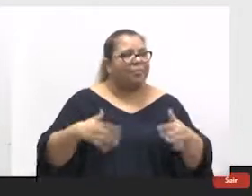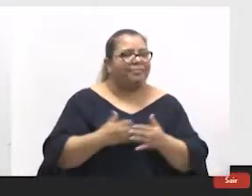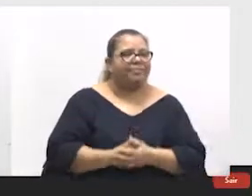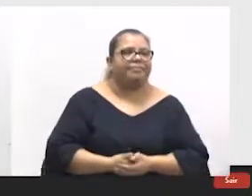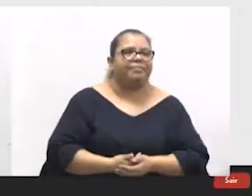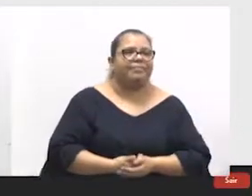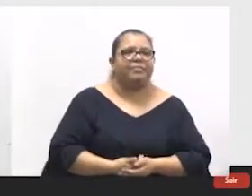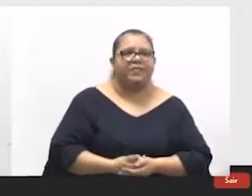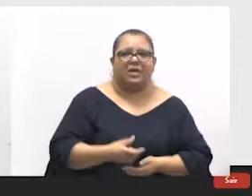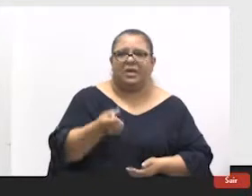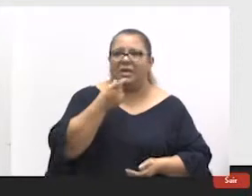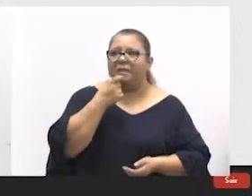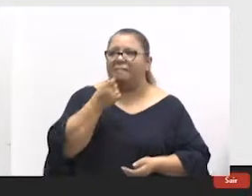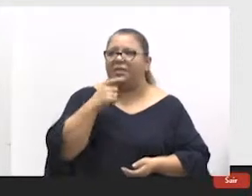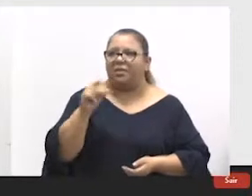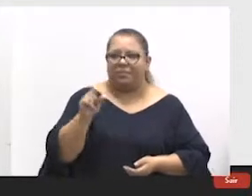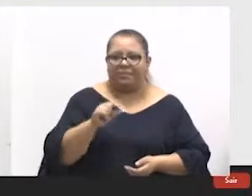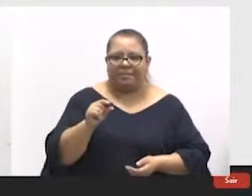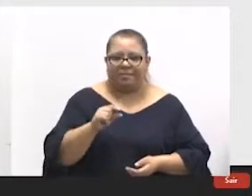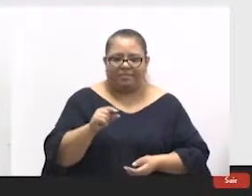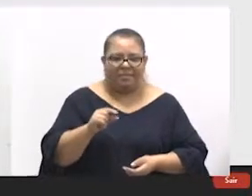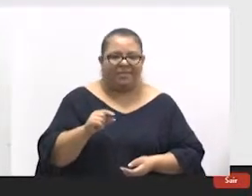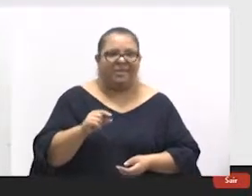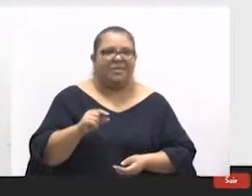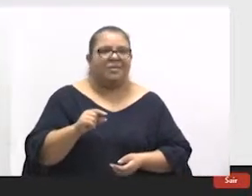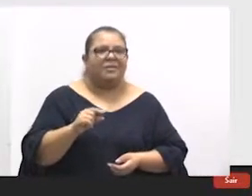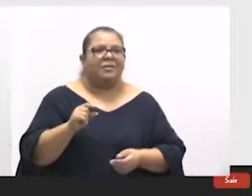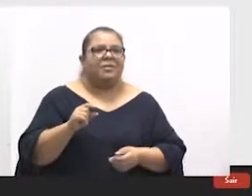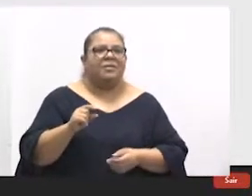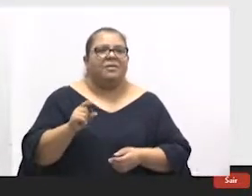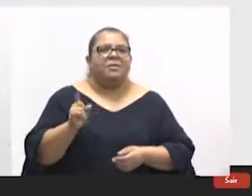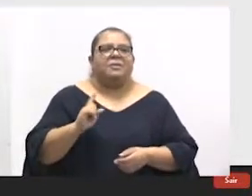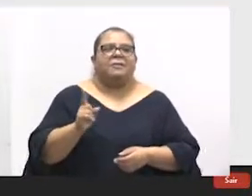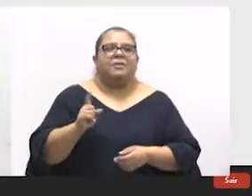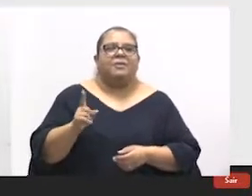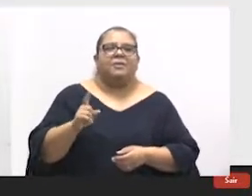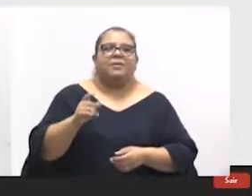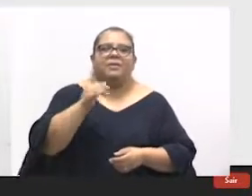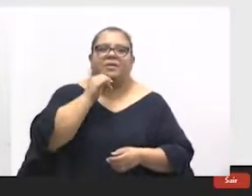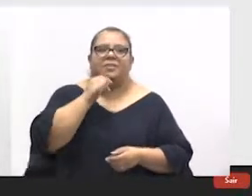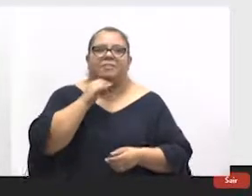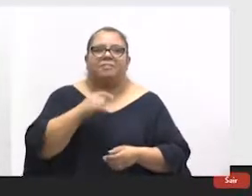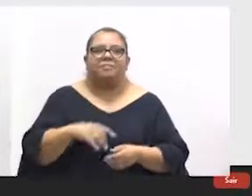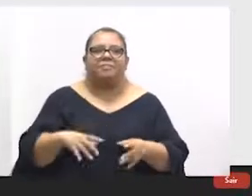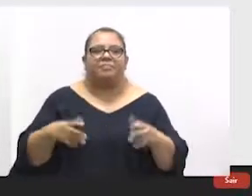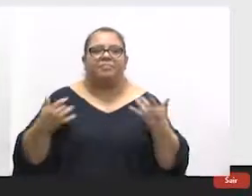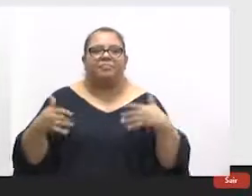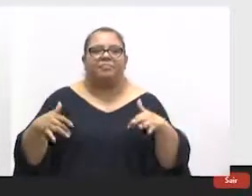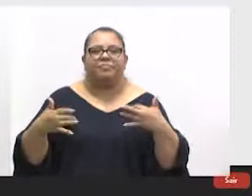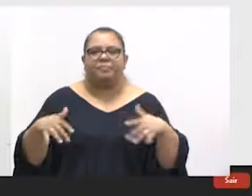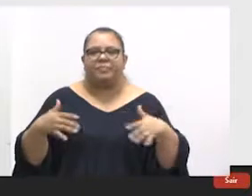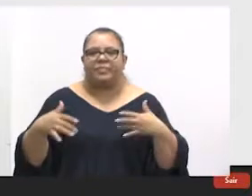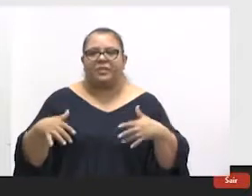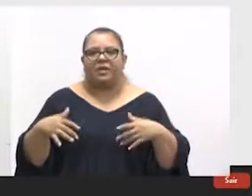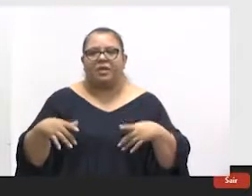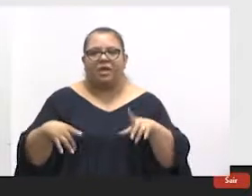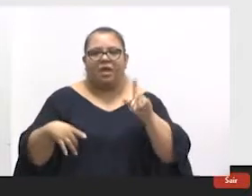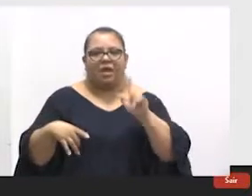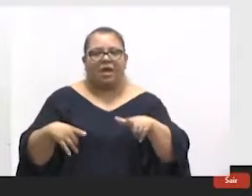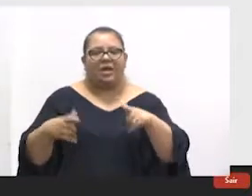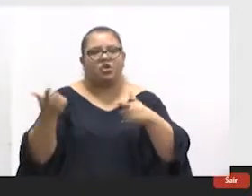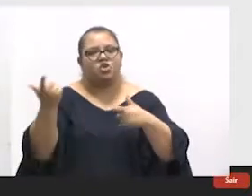está falando de um remédio para pressão alta. São tratamentos caros. E essa